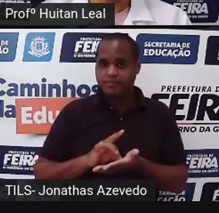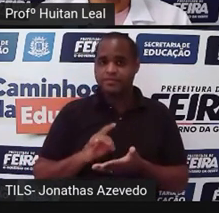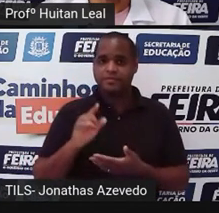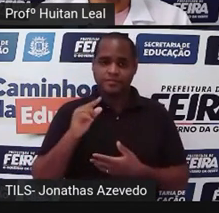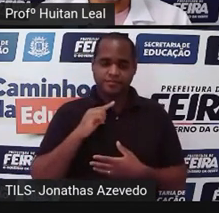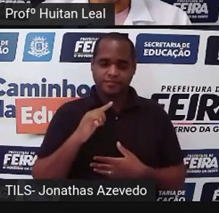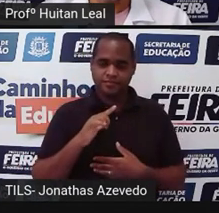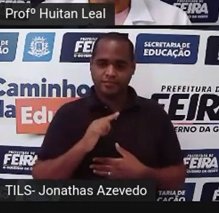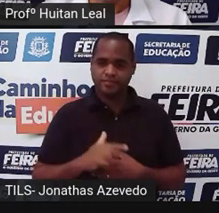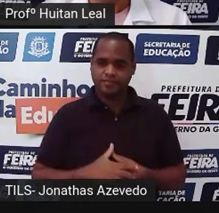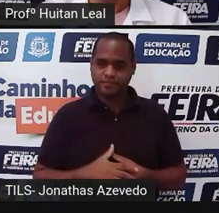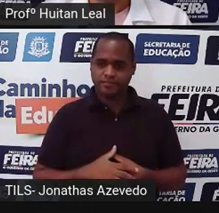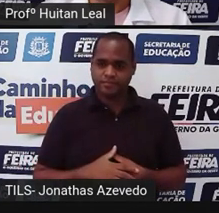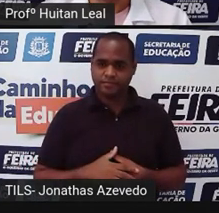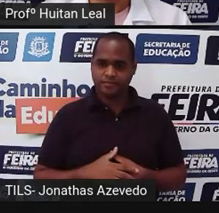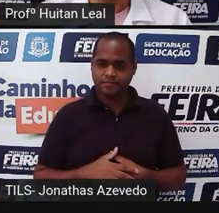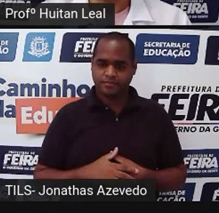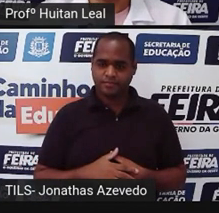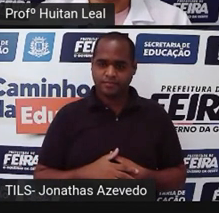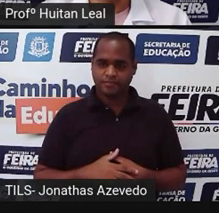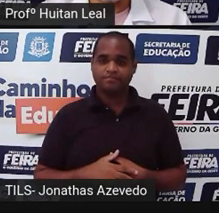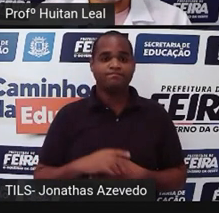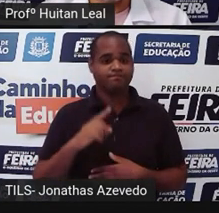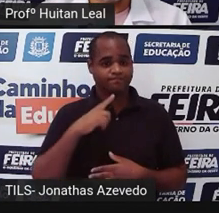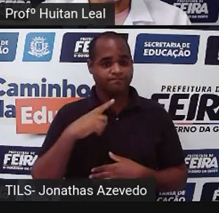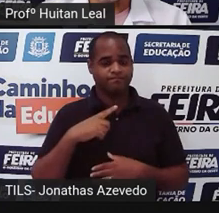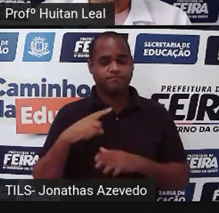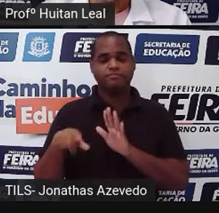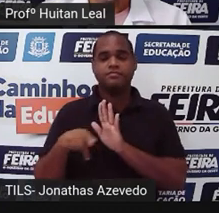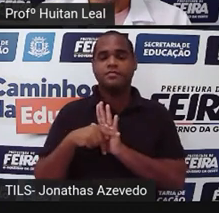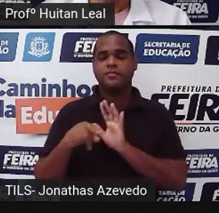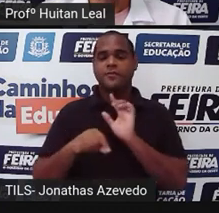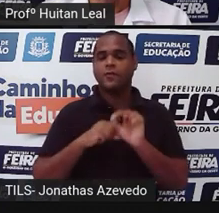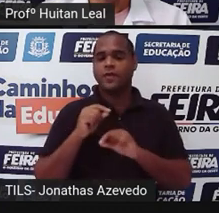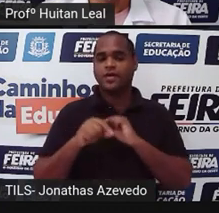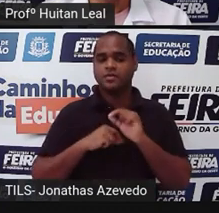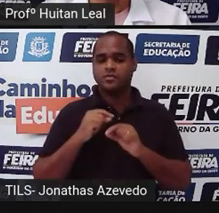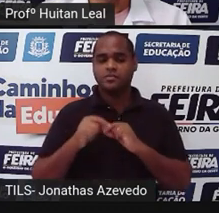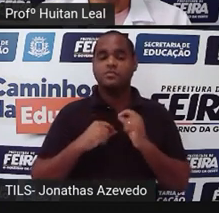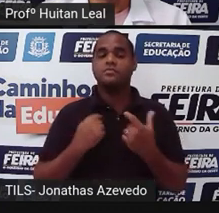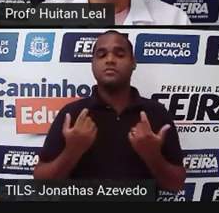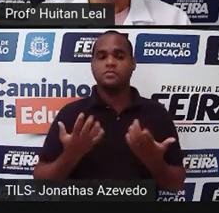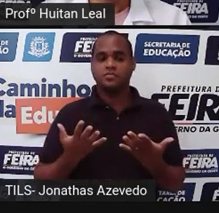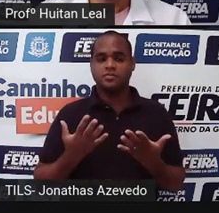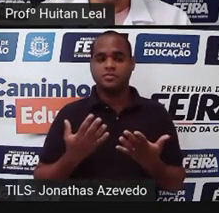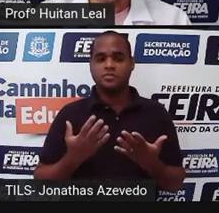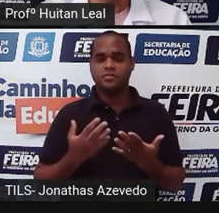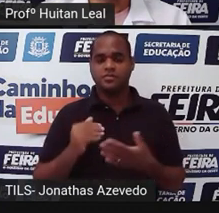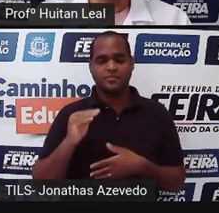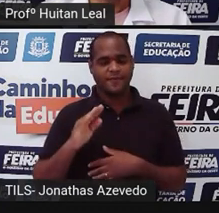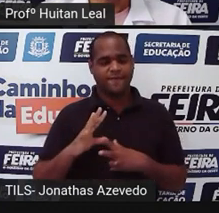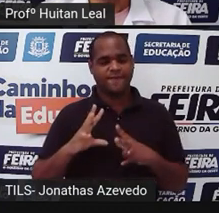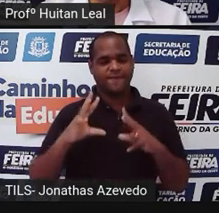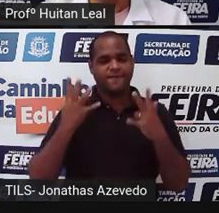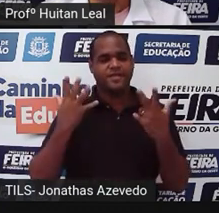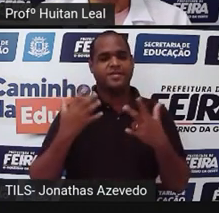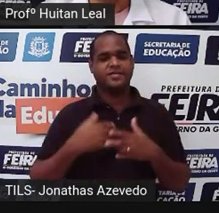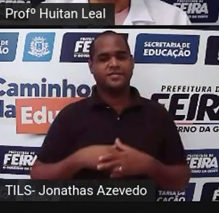passamos a entrar, aí passa a fazer parte agora, um elemento fantástico,